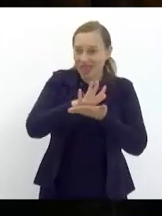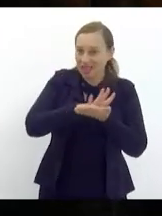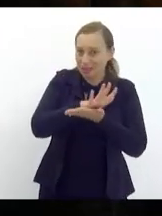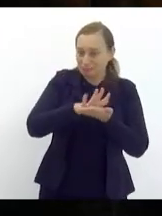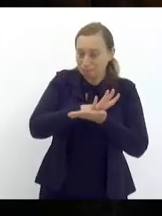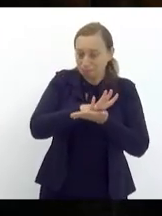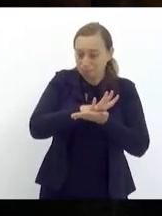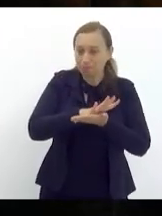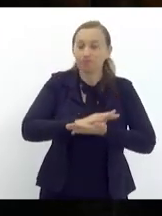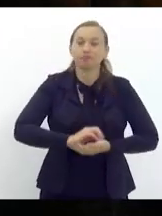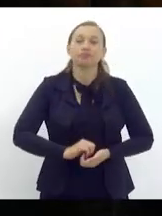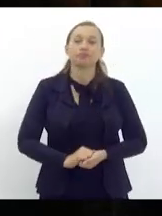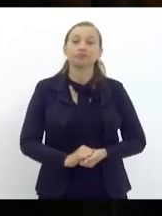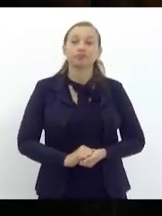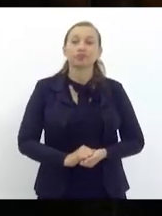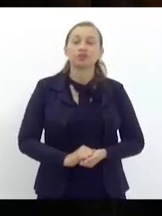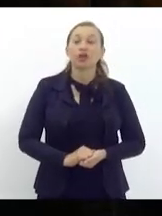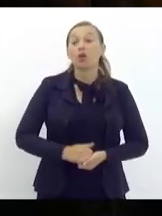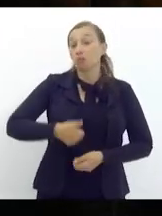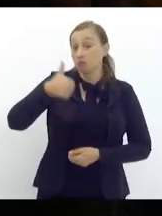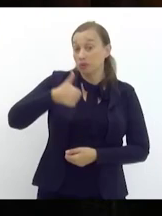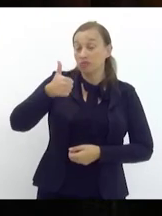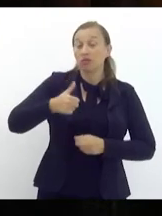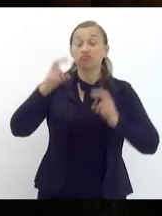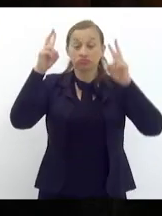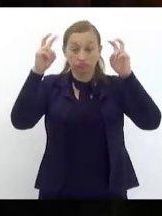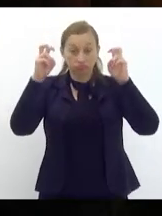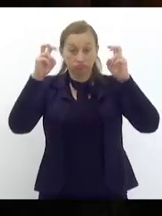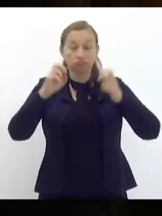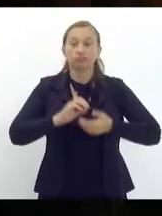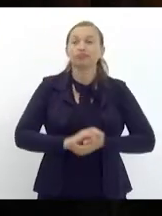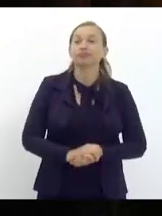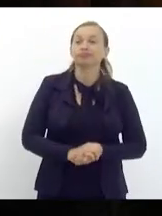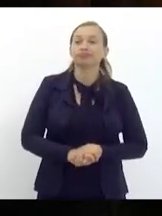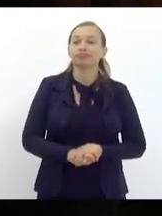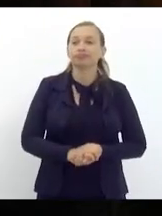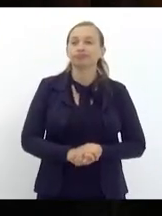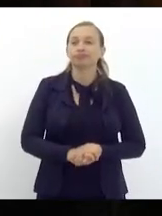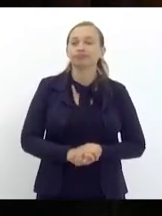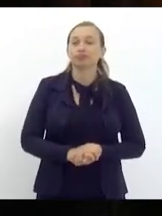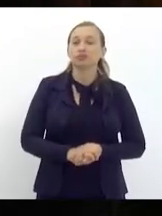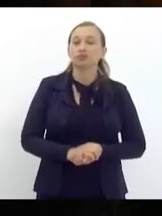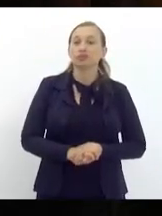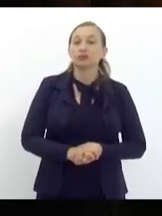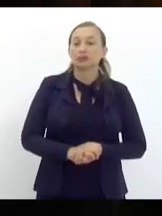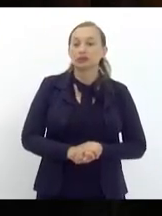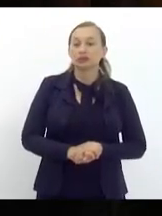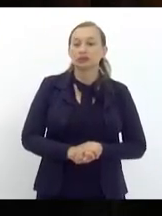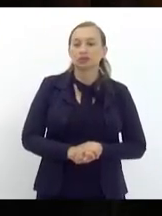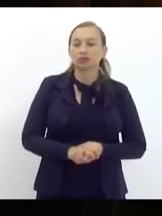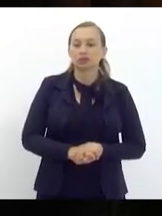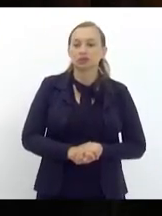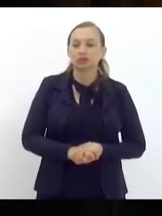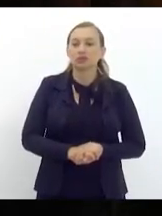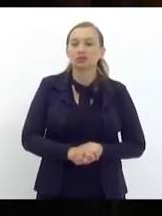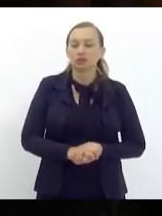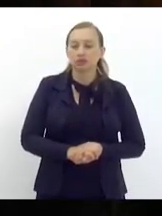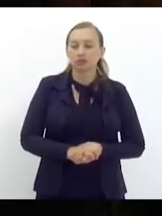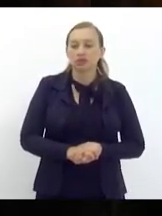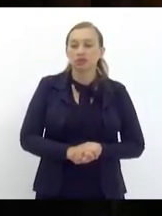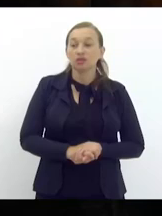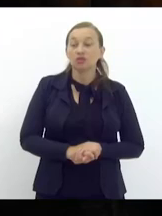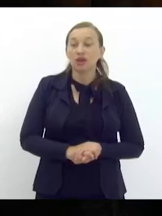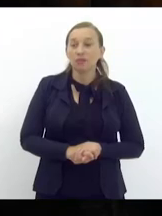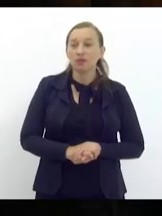então esse é o primeiro tema de grande repercussão que tomara que